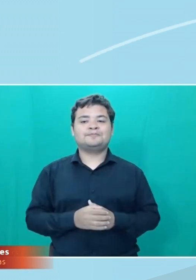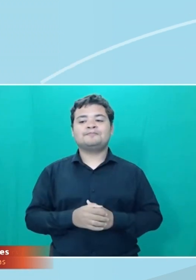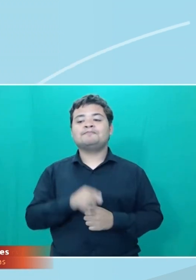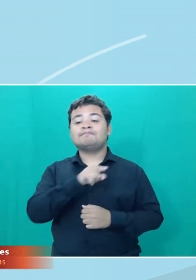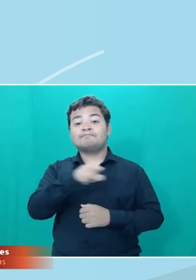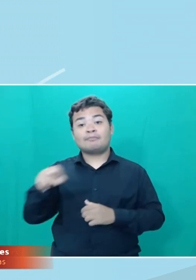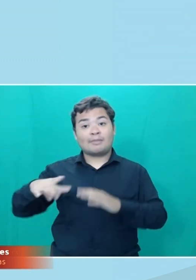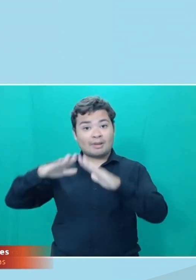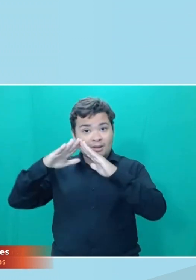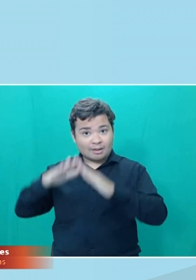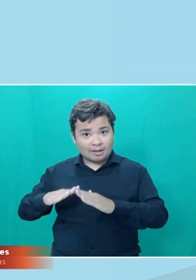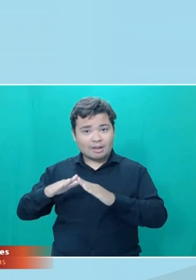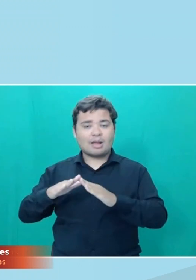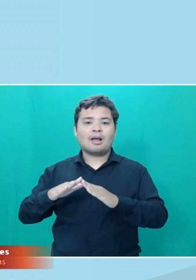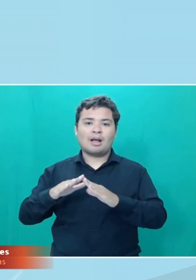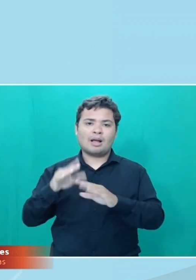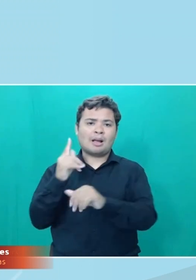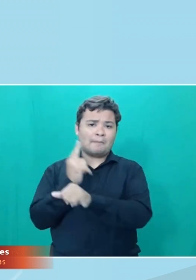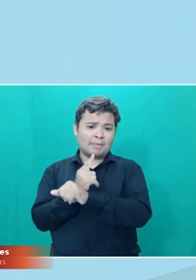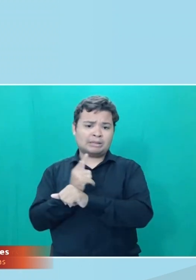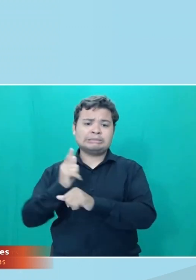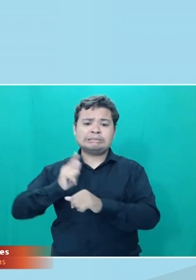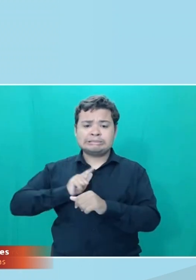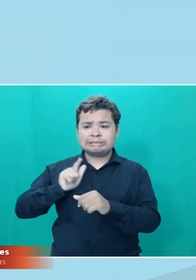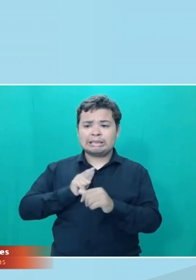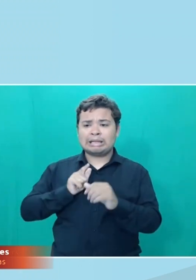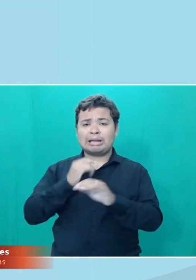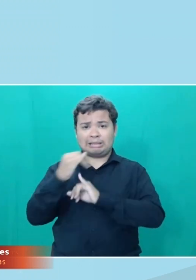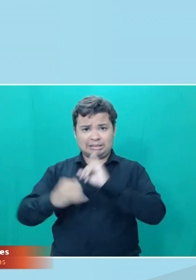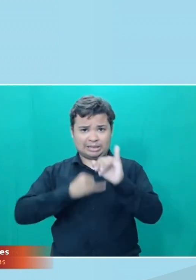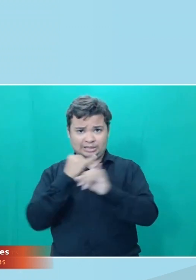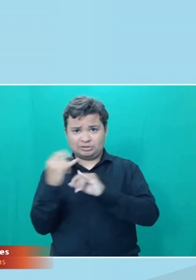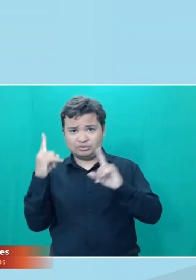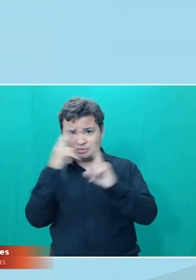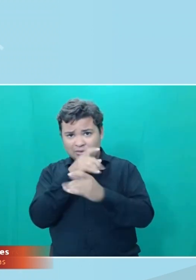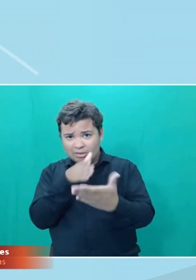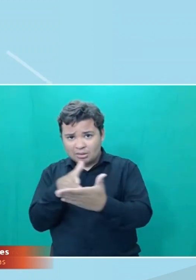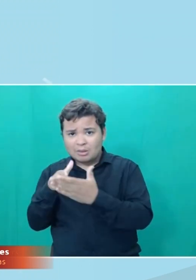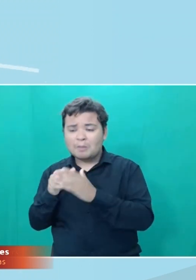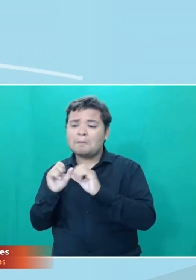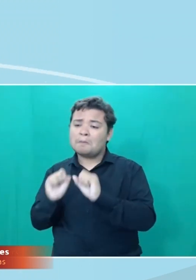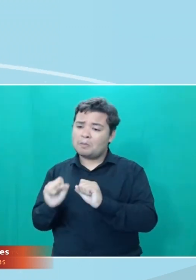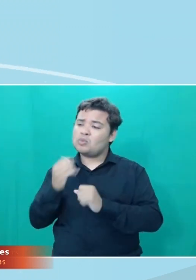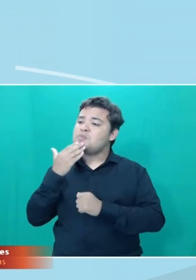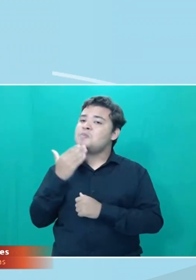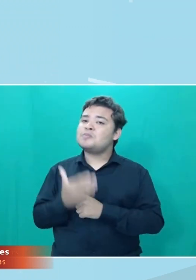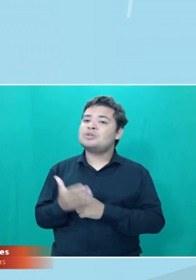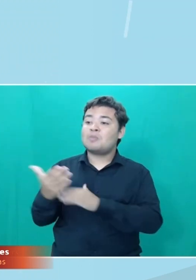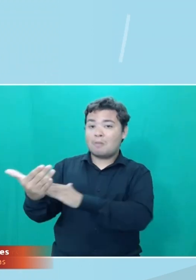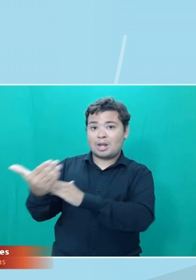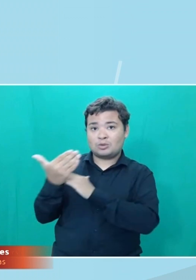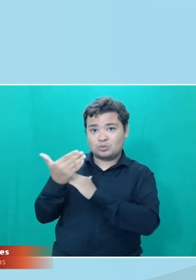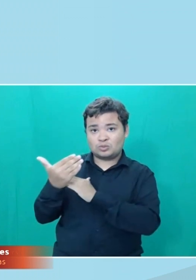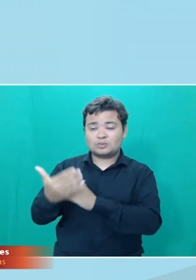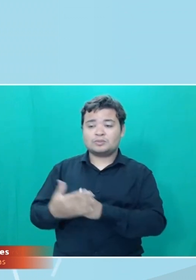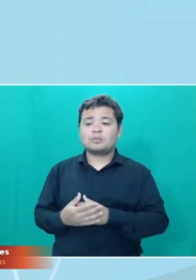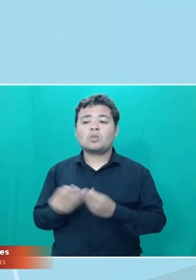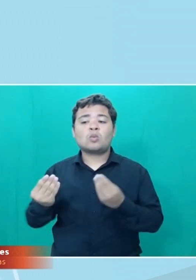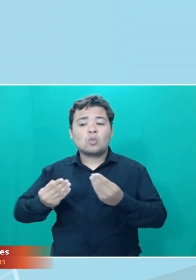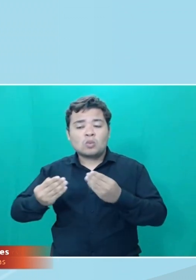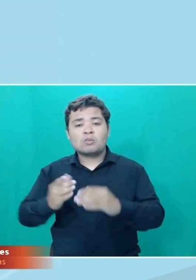tiverem dificuldades também de acesso à internet, podem solicitar auxílio para fazer essa inscrição, né? Indo